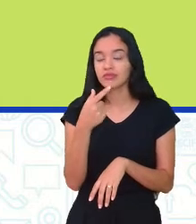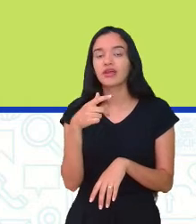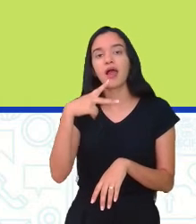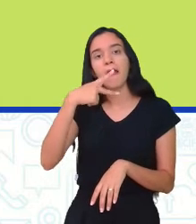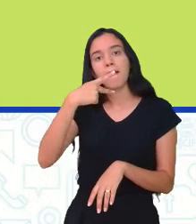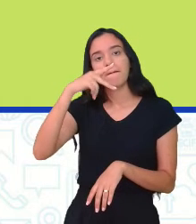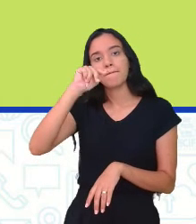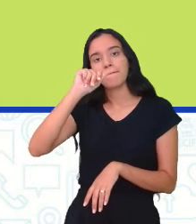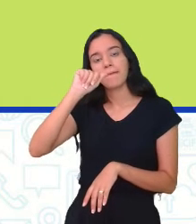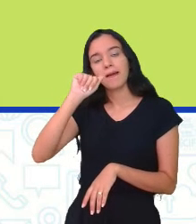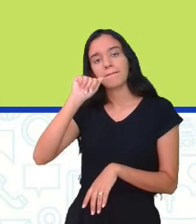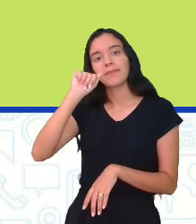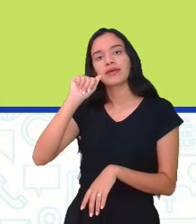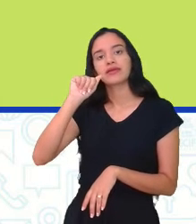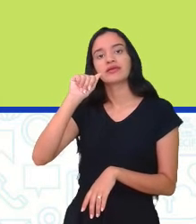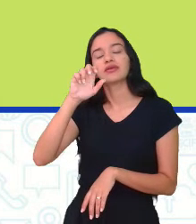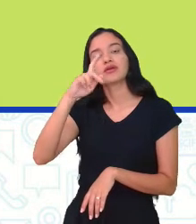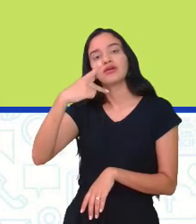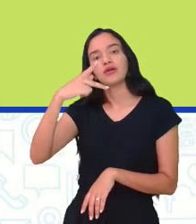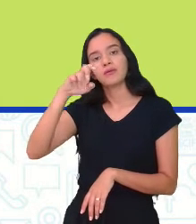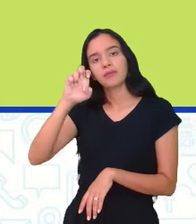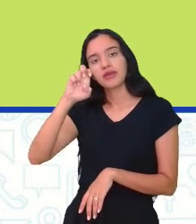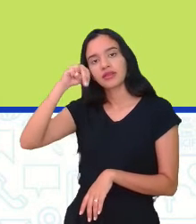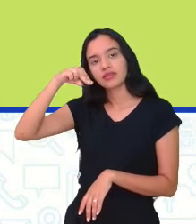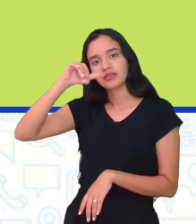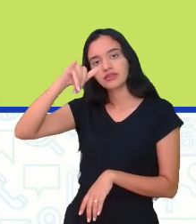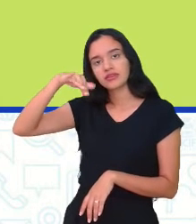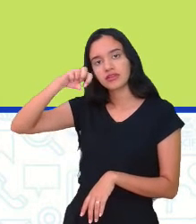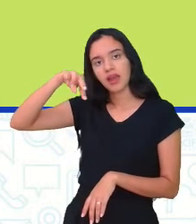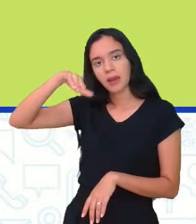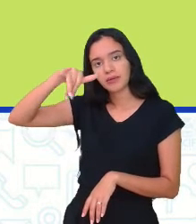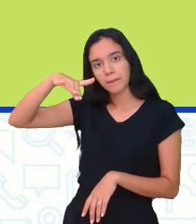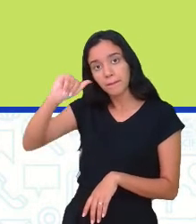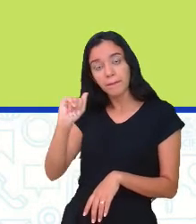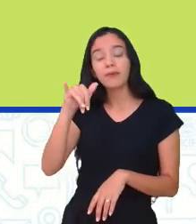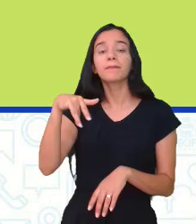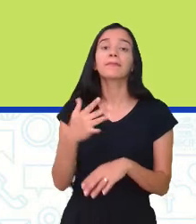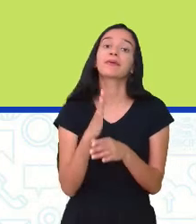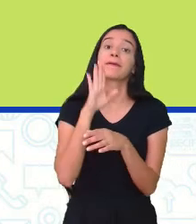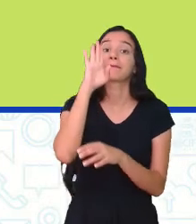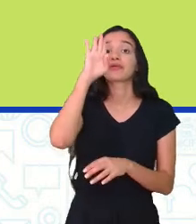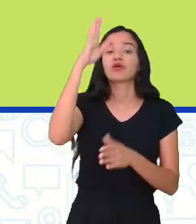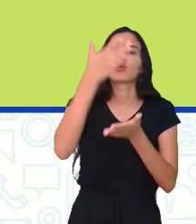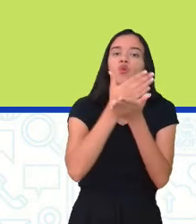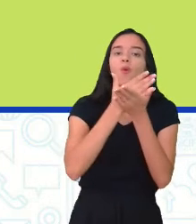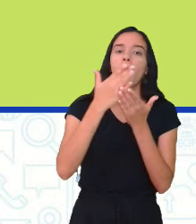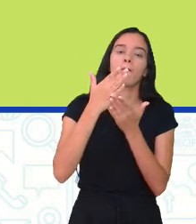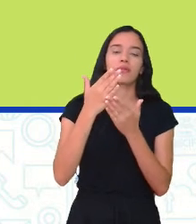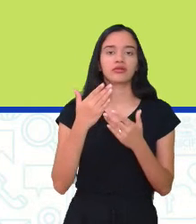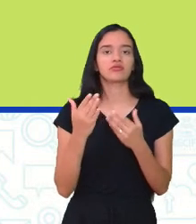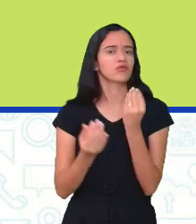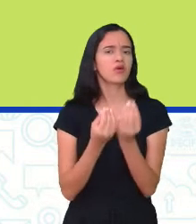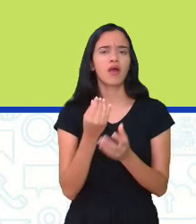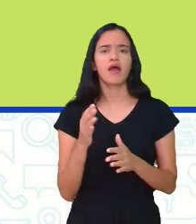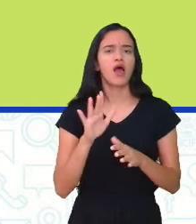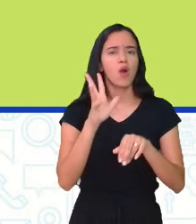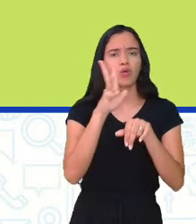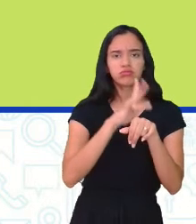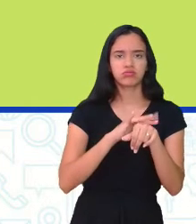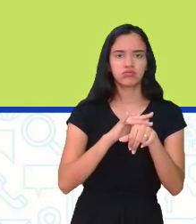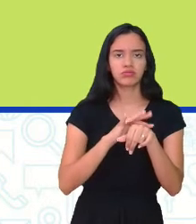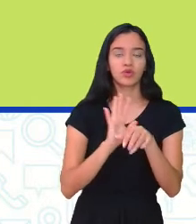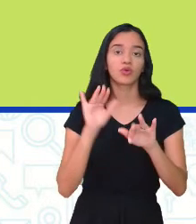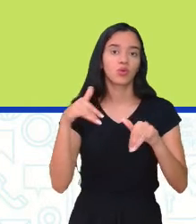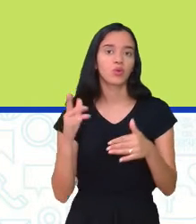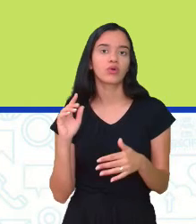penicilina sendo esse antibiótico muito eficiente principalmente nas fases iniciais então como qualquer outra doença